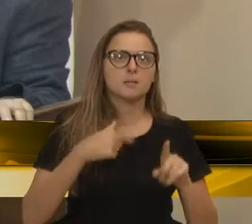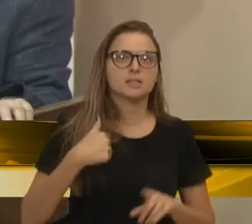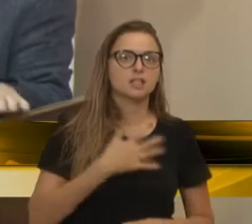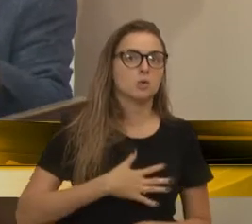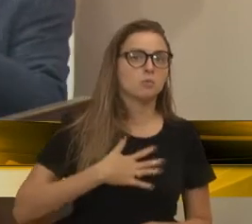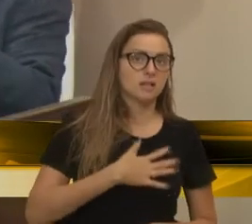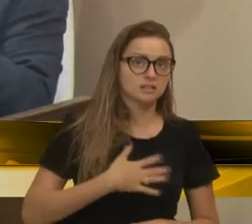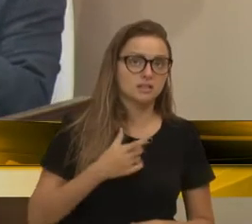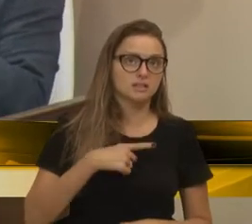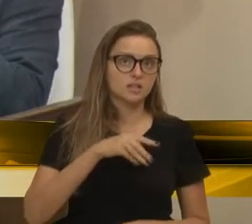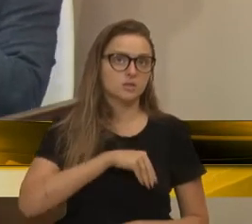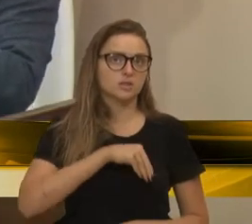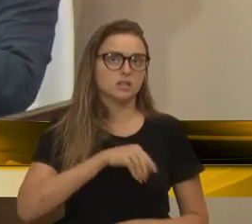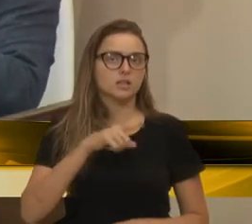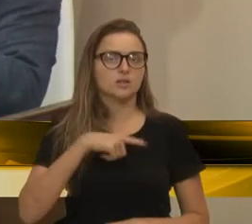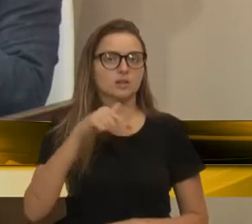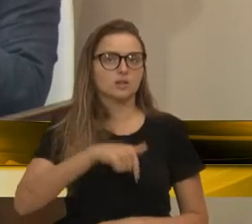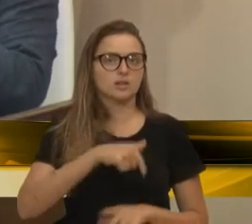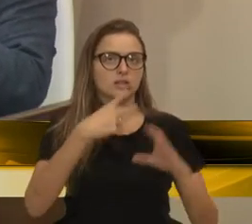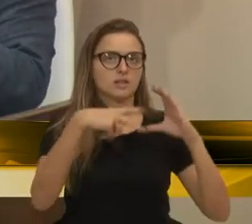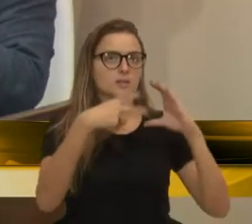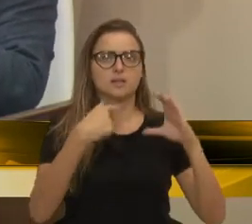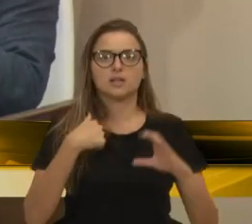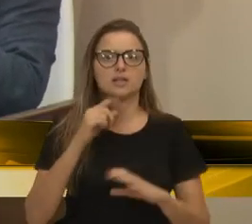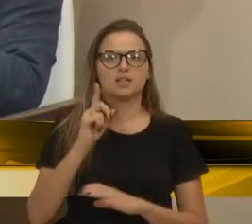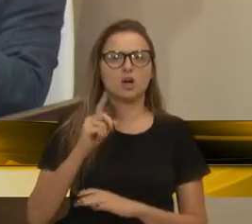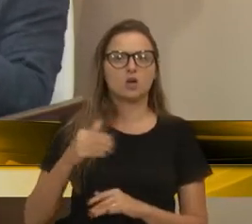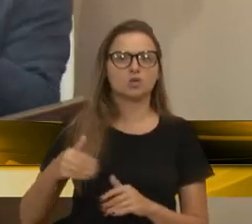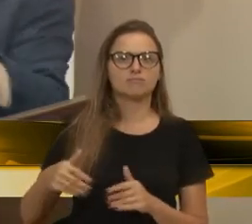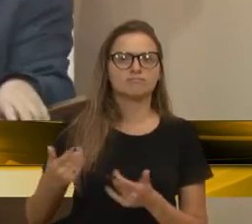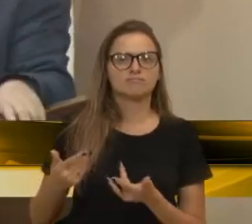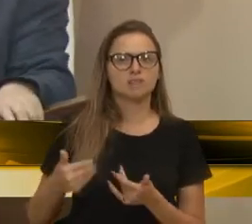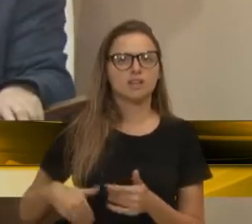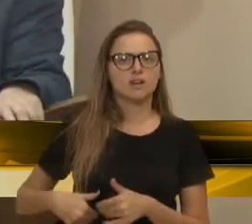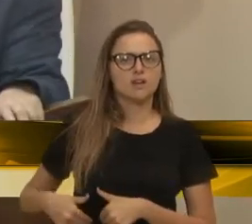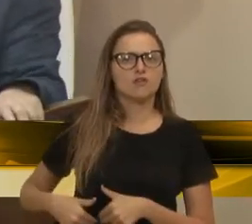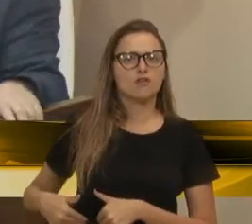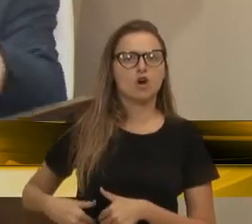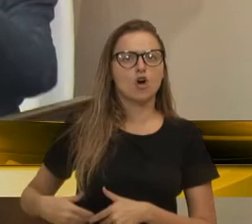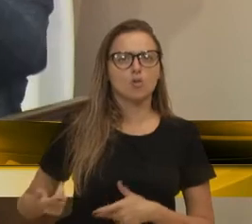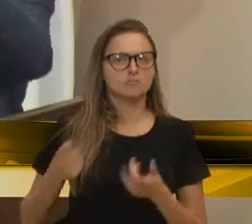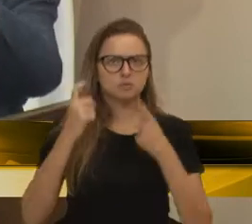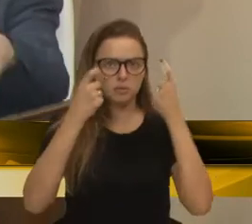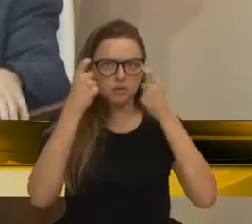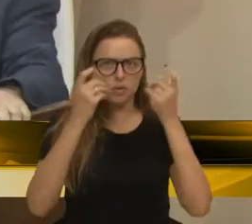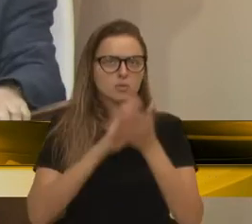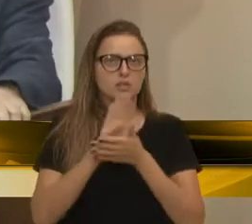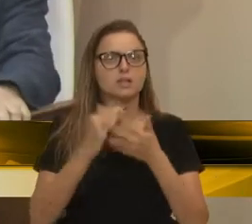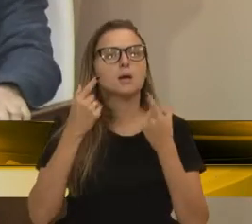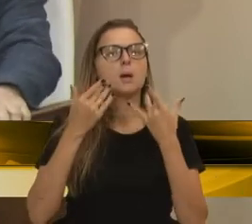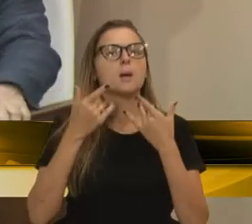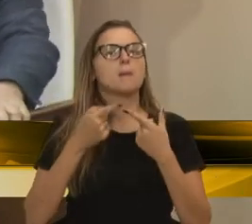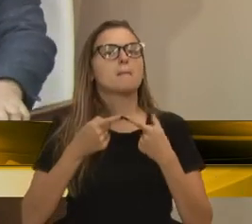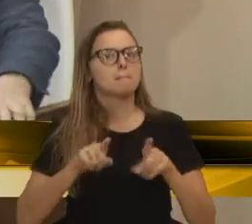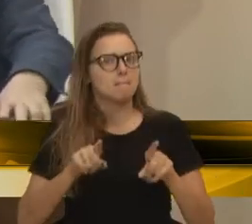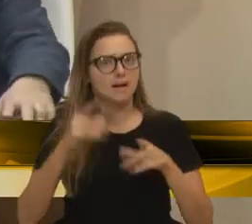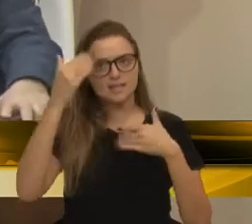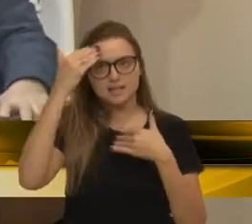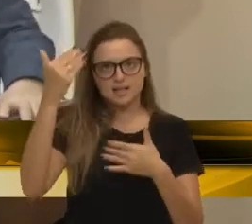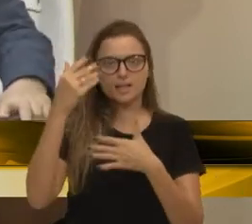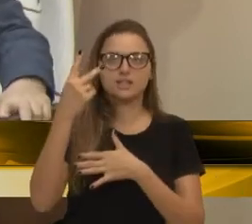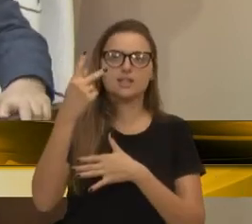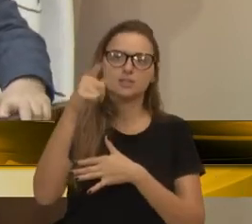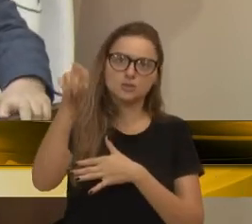eu ganho aqui na Câmara de Caxias do Sul e não estou passando fome. Não tenho preocupação nenhuma com relação a isso. Mas agradeço, sensibilizado, a